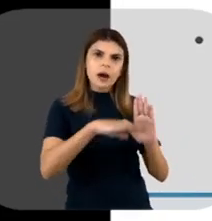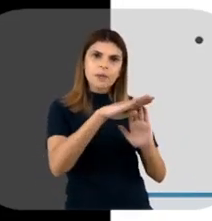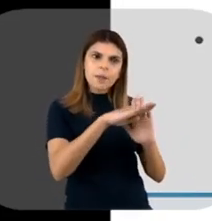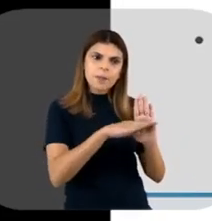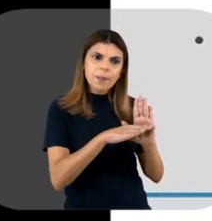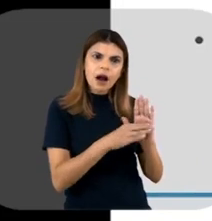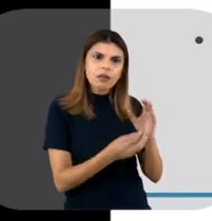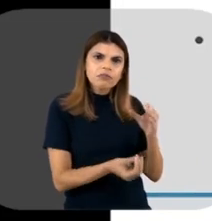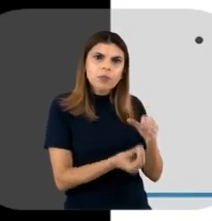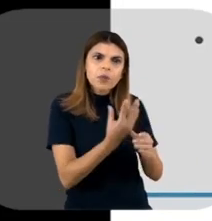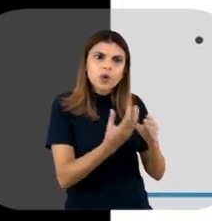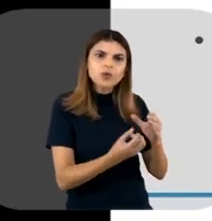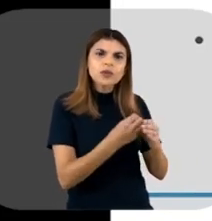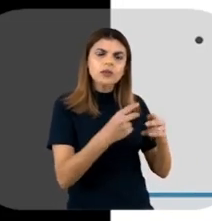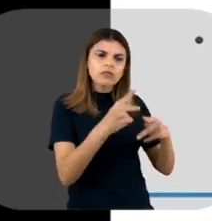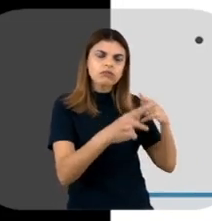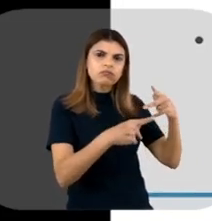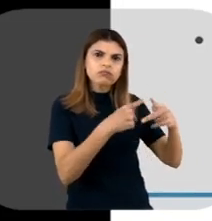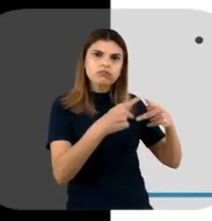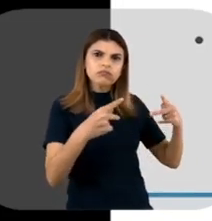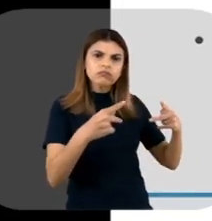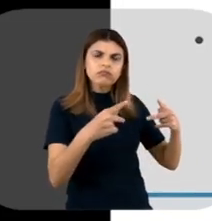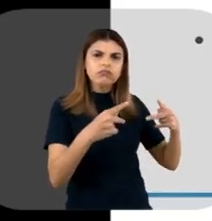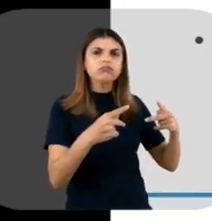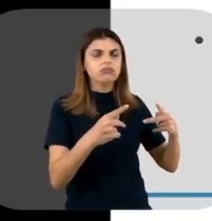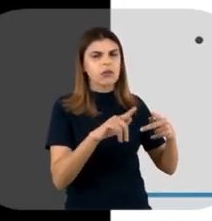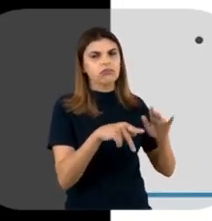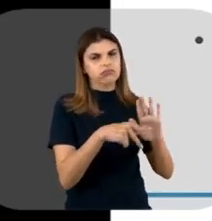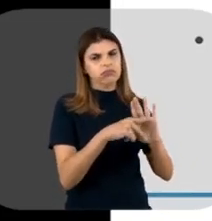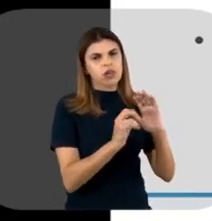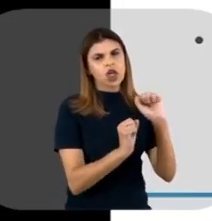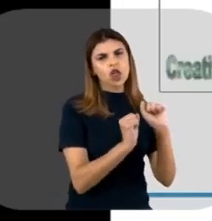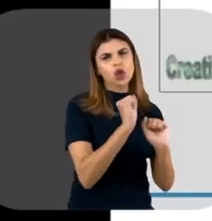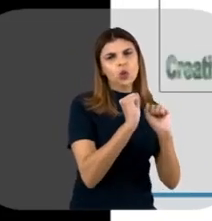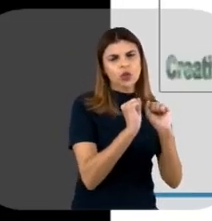da produção dessas proteínas para uma escala maior, uma escala industrial.